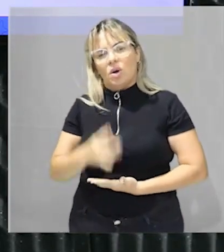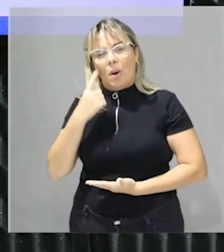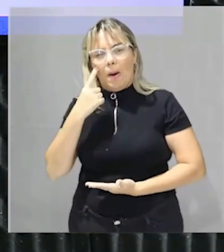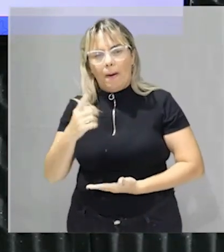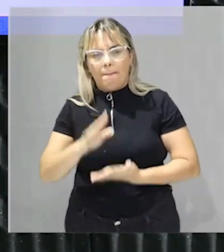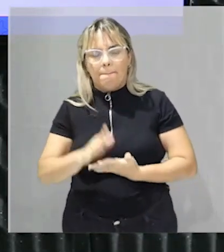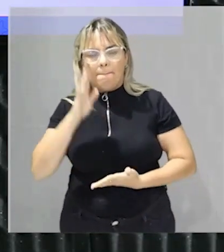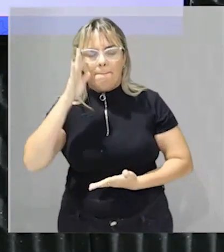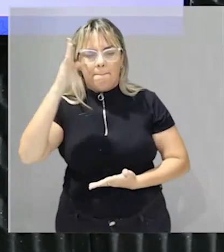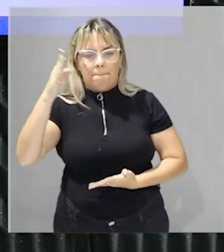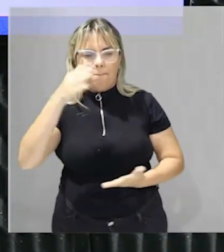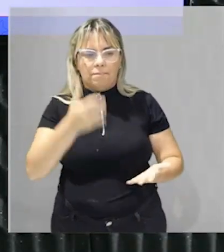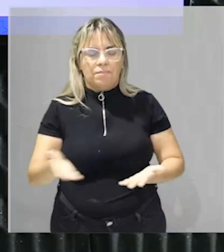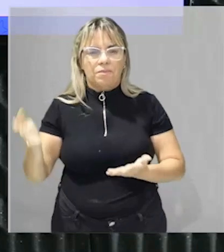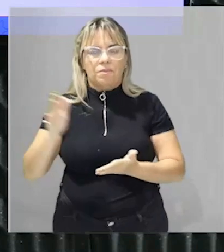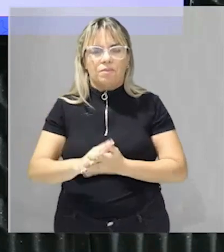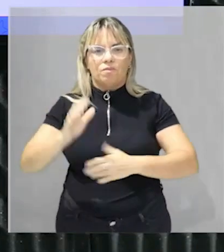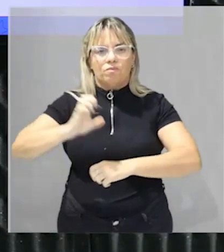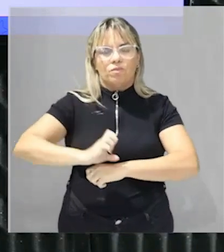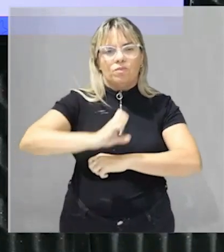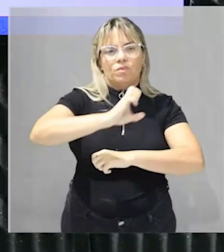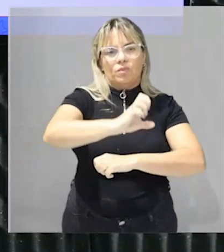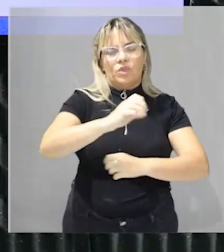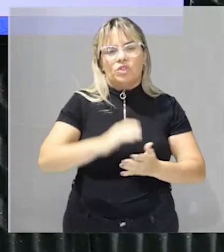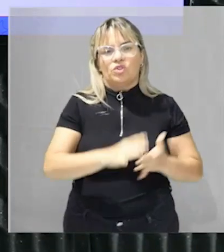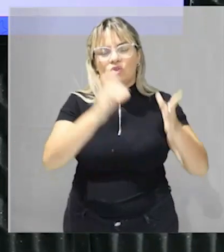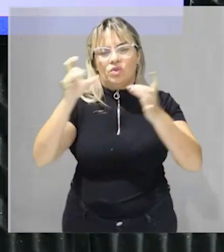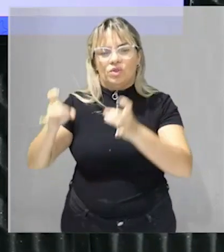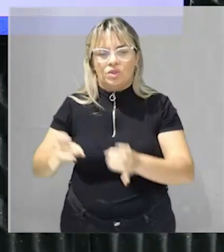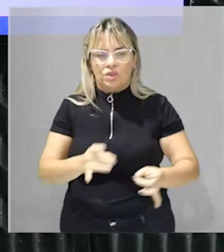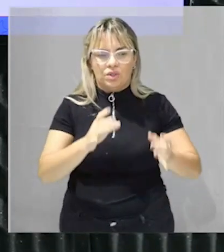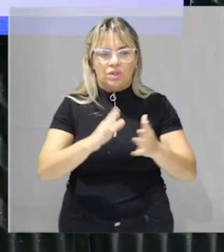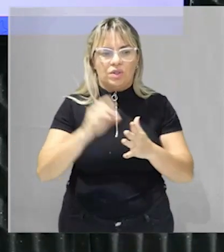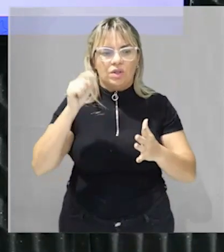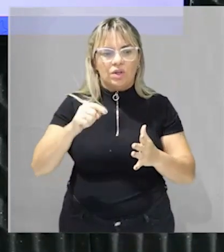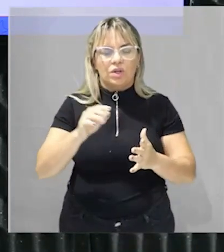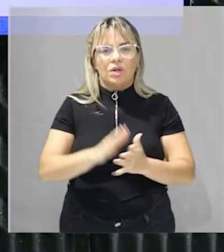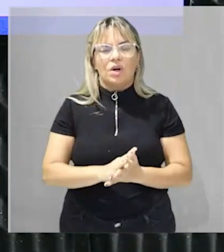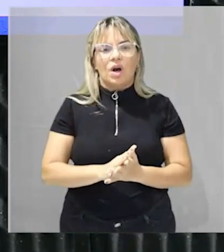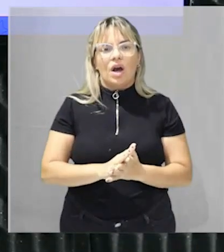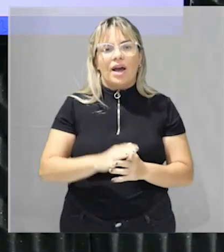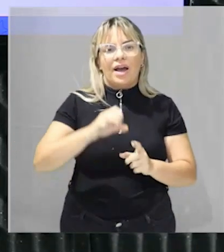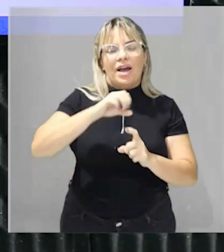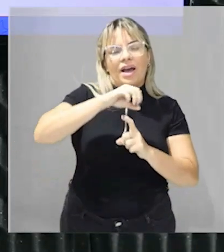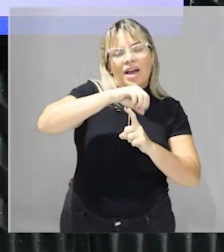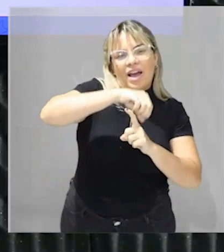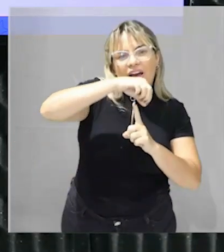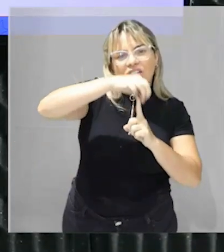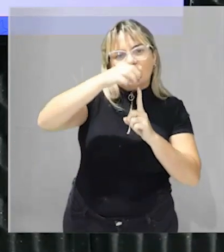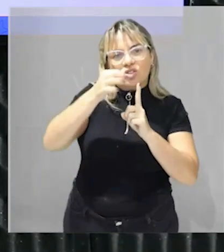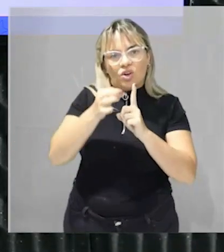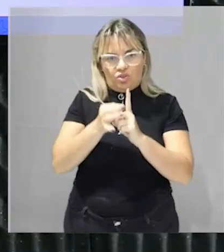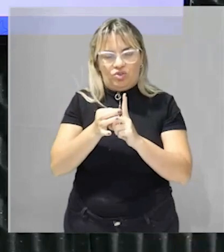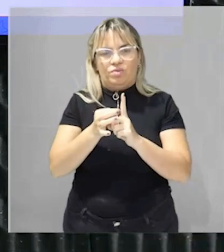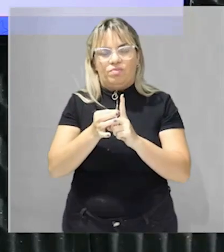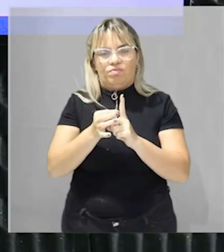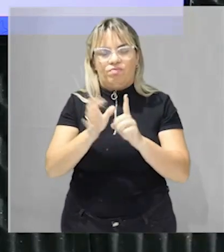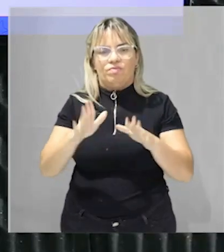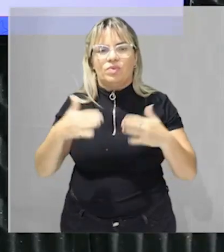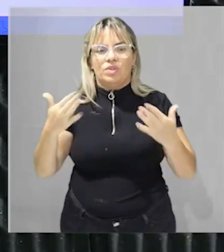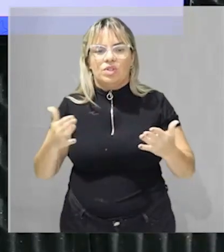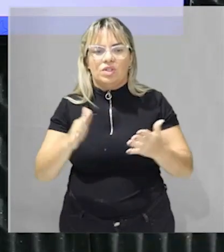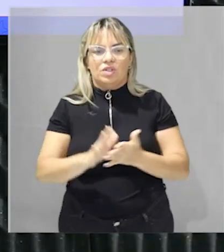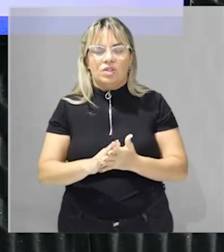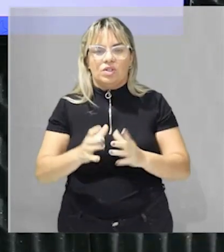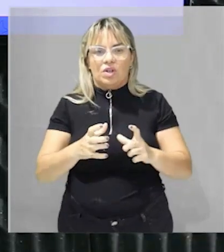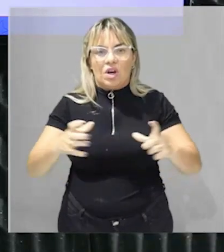produto agroexportador brasileiro é o que? é a soja cara tá certo? e produzido em